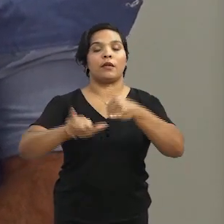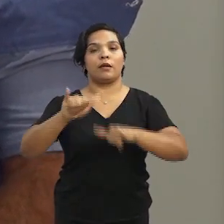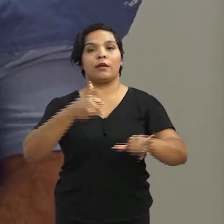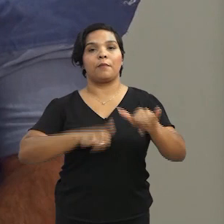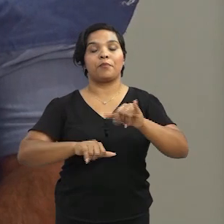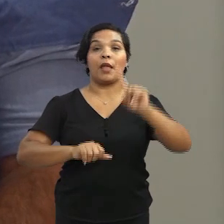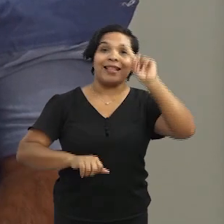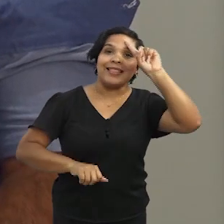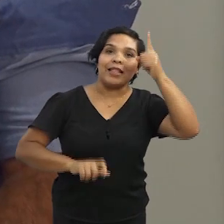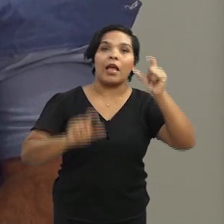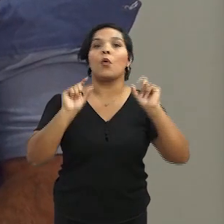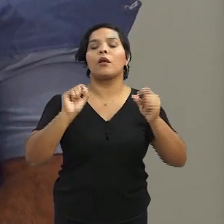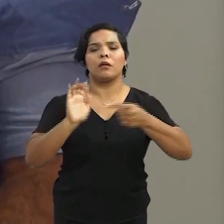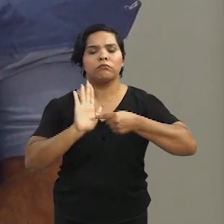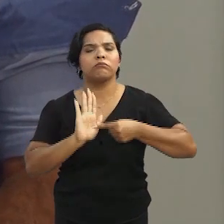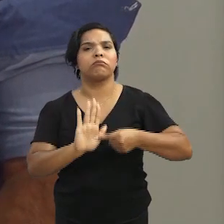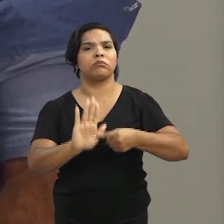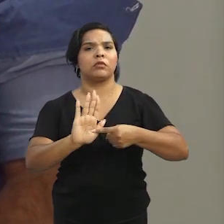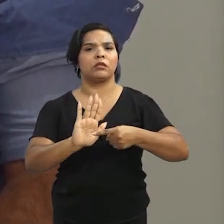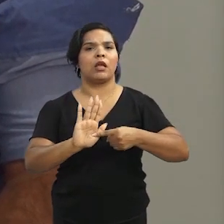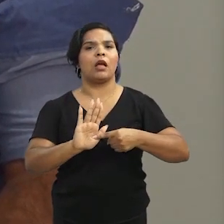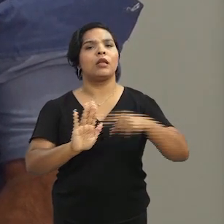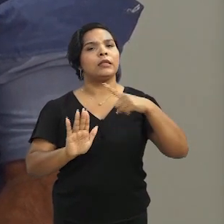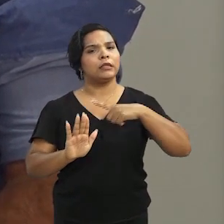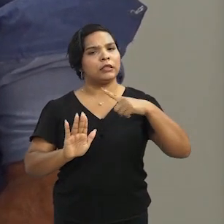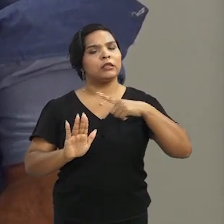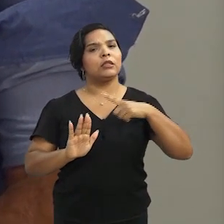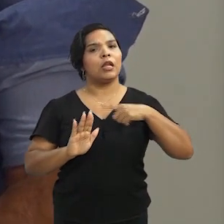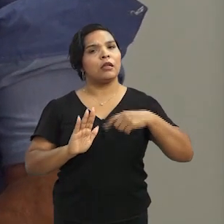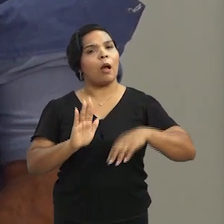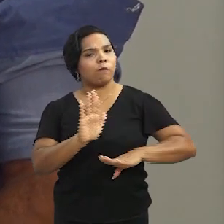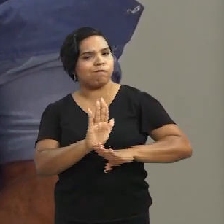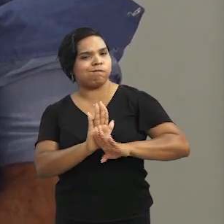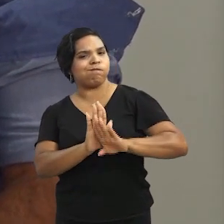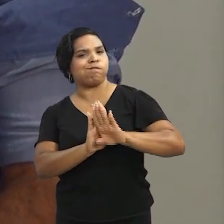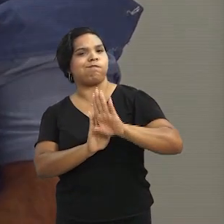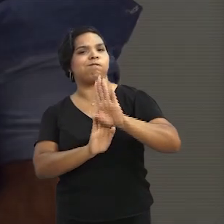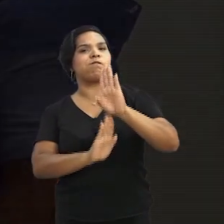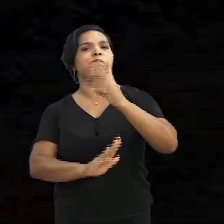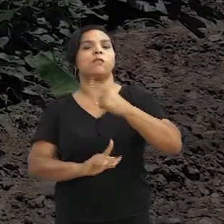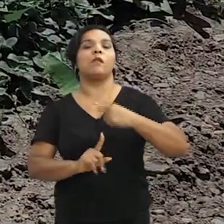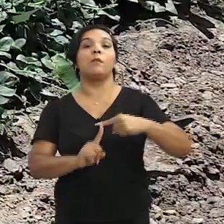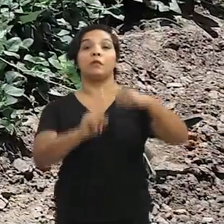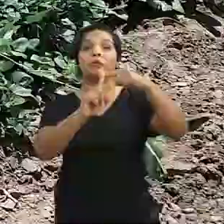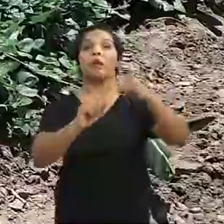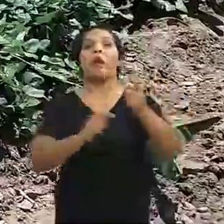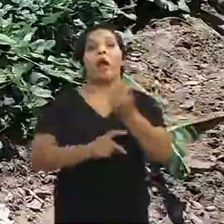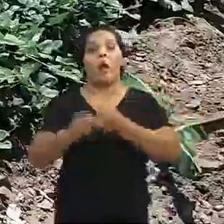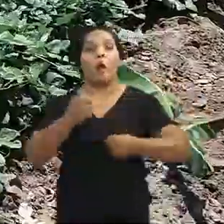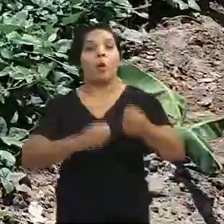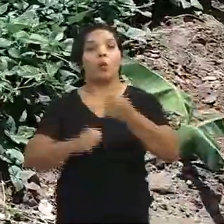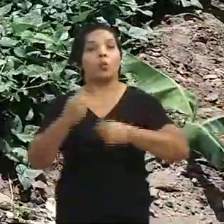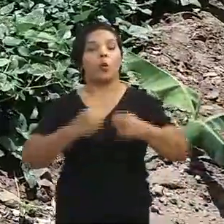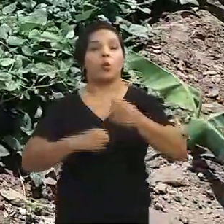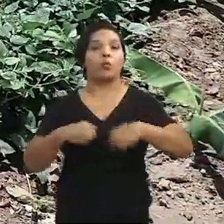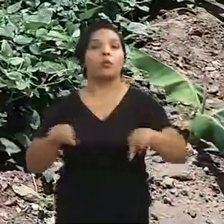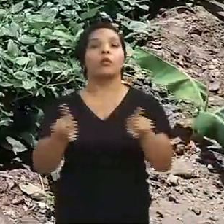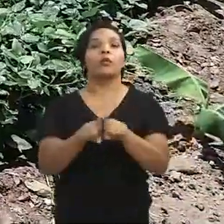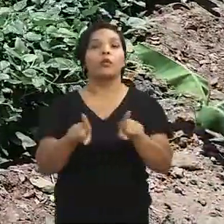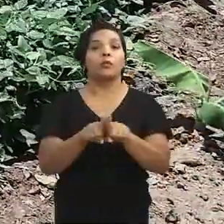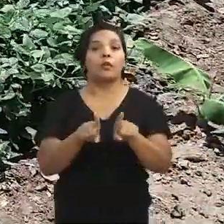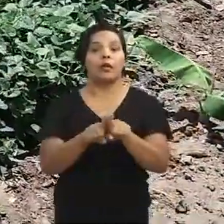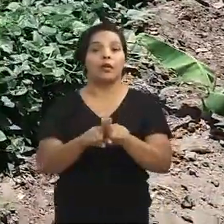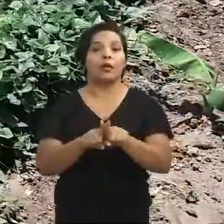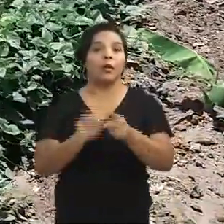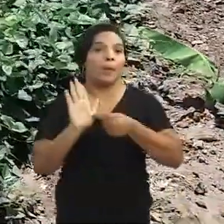Então, a ideia é mostrar que a cultura tem potencial agronômico, né? E a pesquisa que a vem desenvolvendo